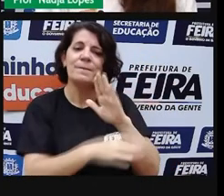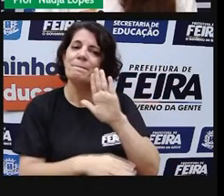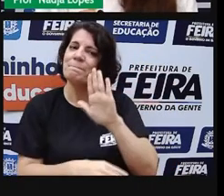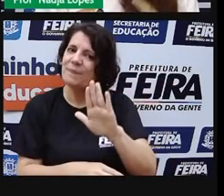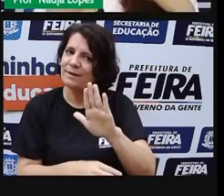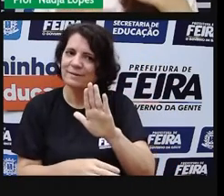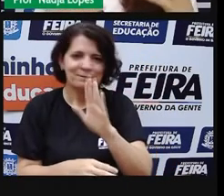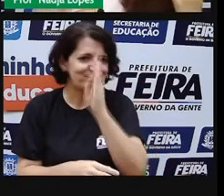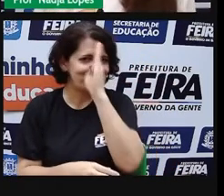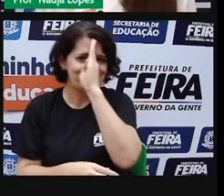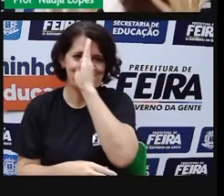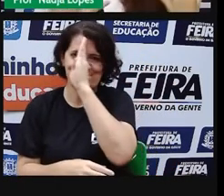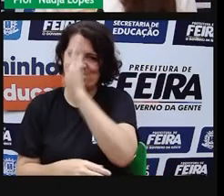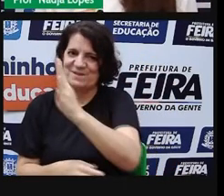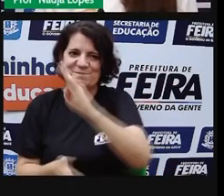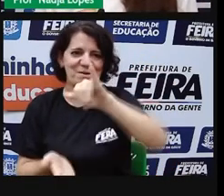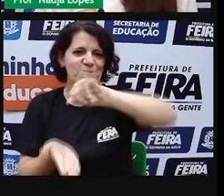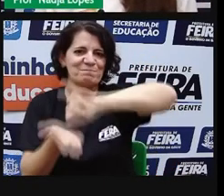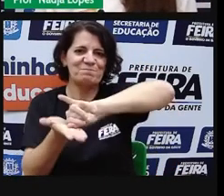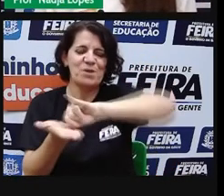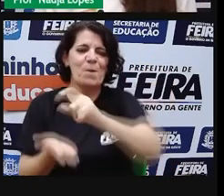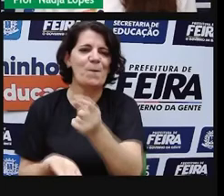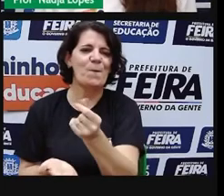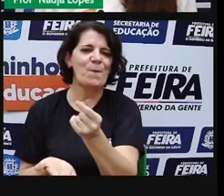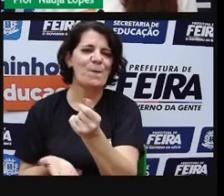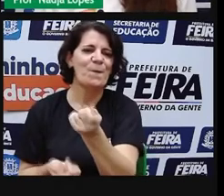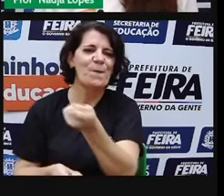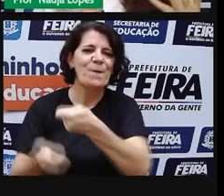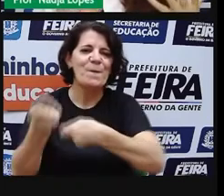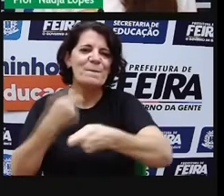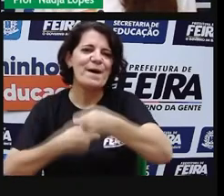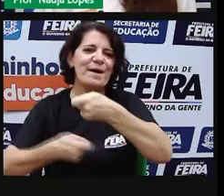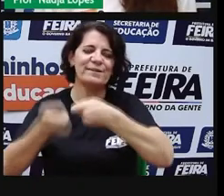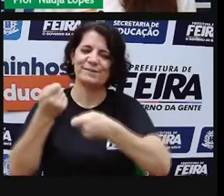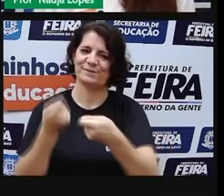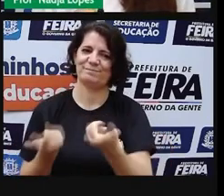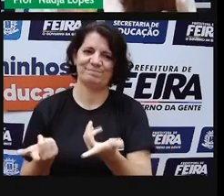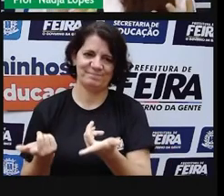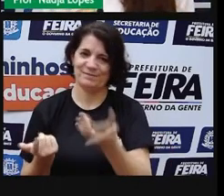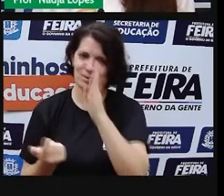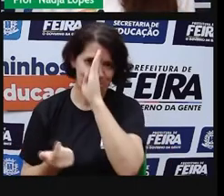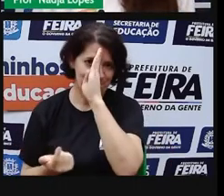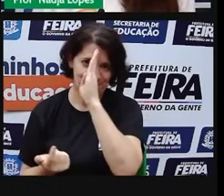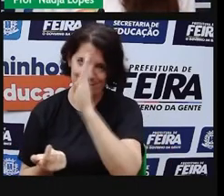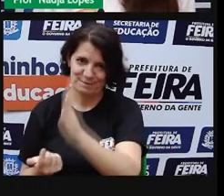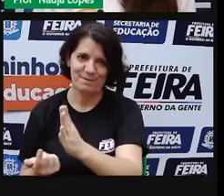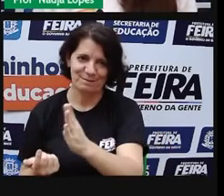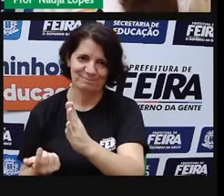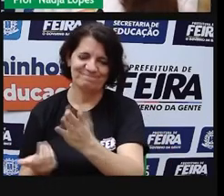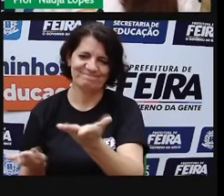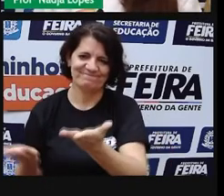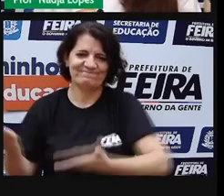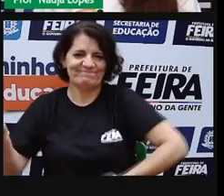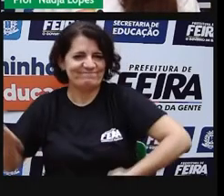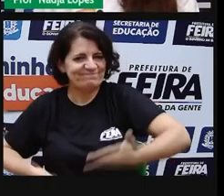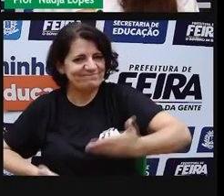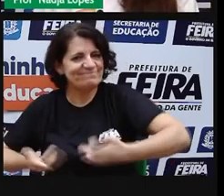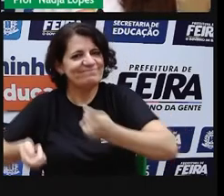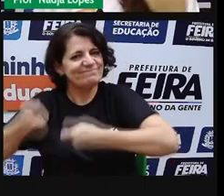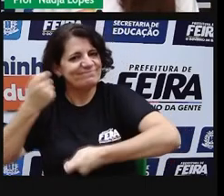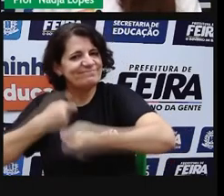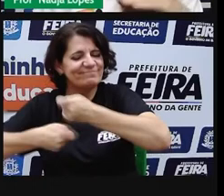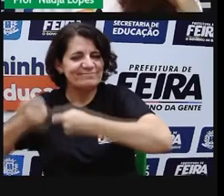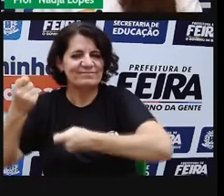comércio é a grande força da economia da nossa cidade. Então, ele continua sendo uma das características